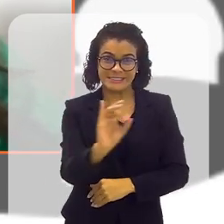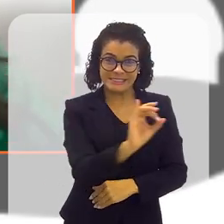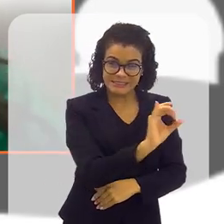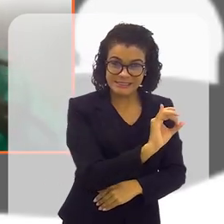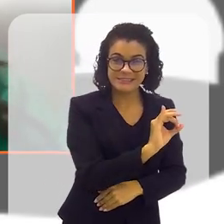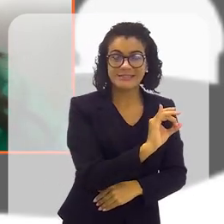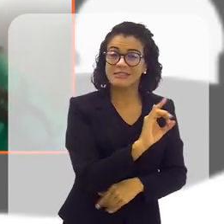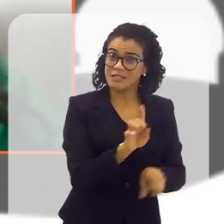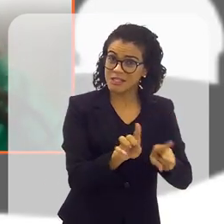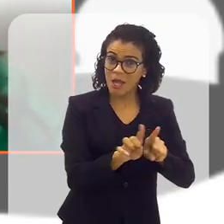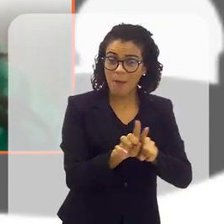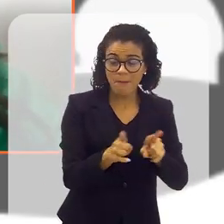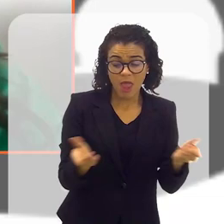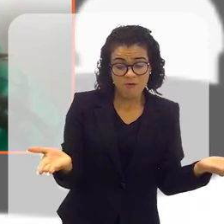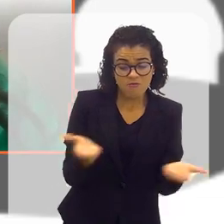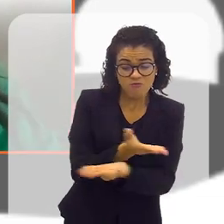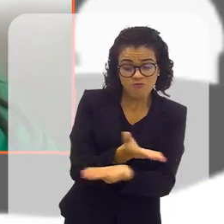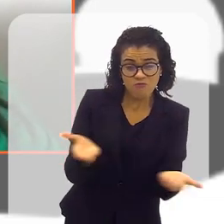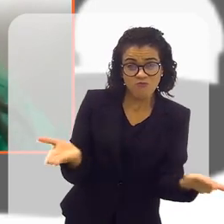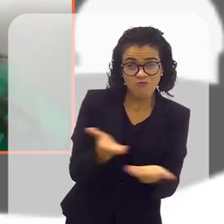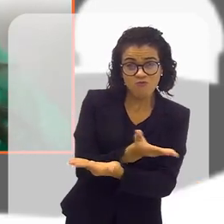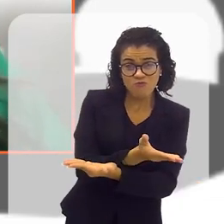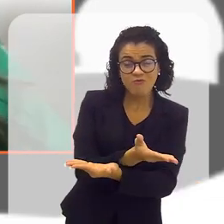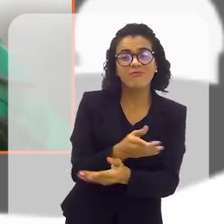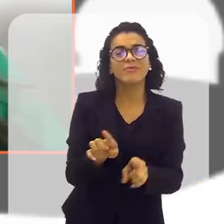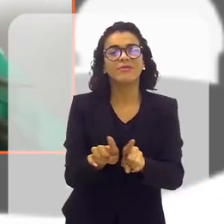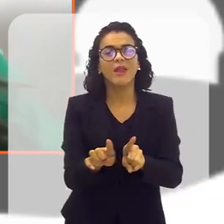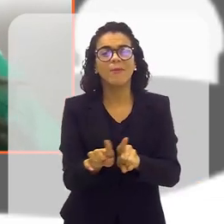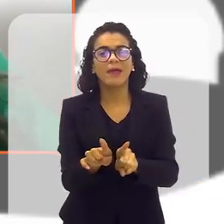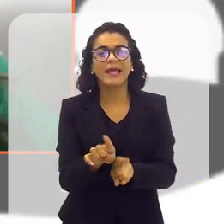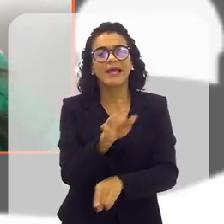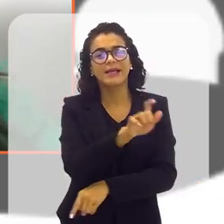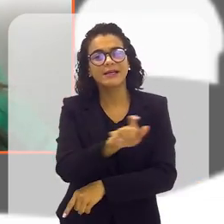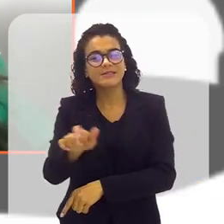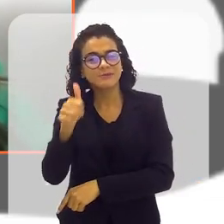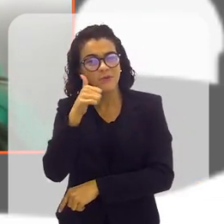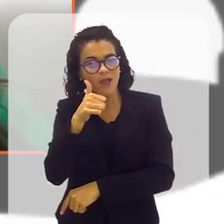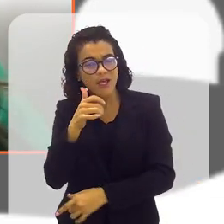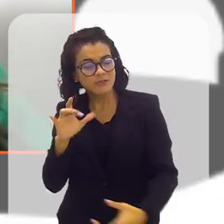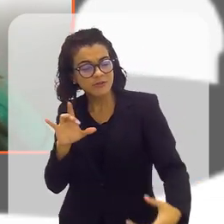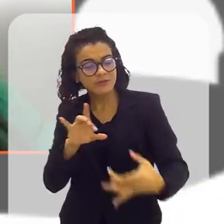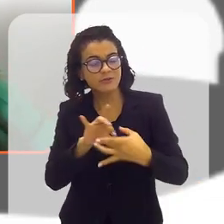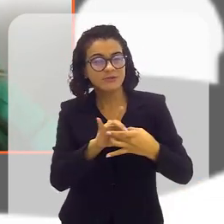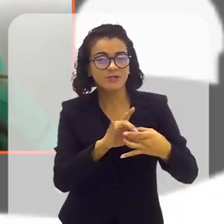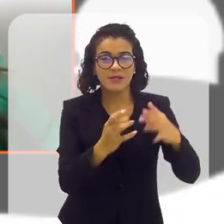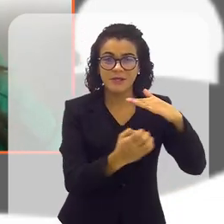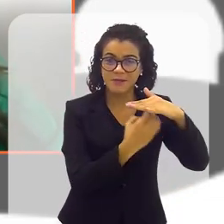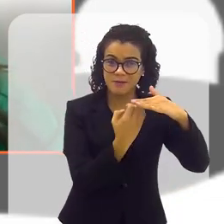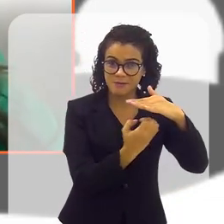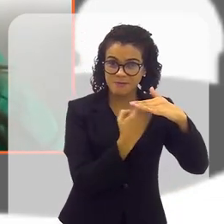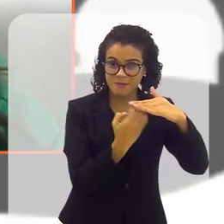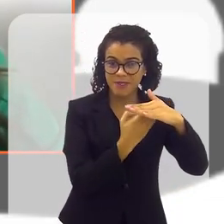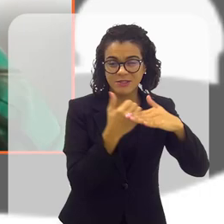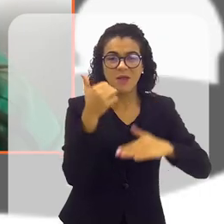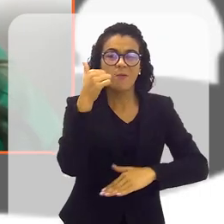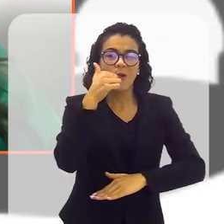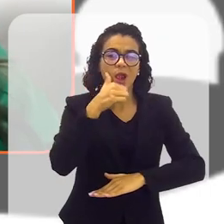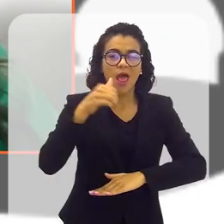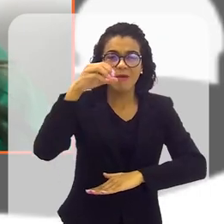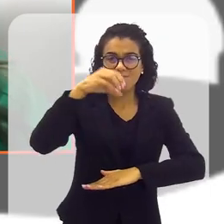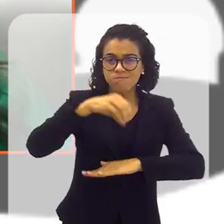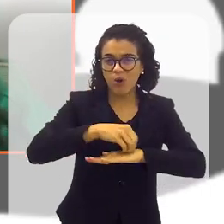uma, elas fazem negócios entre si, nós conectamos essas mulheres com empresas também, que são parceiras hoje do Lady Diamond.